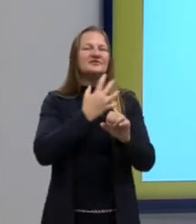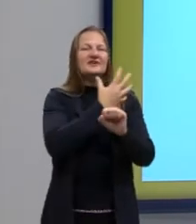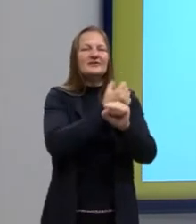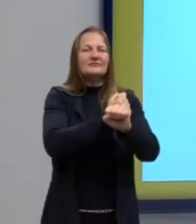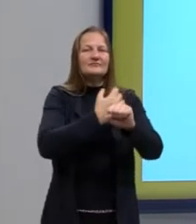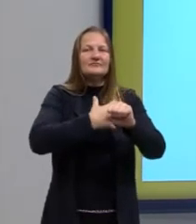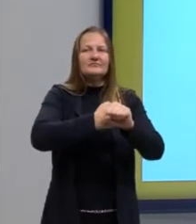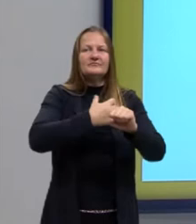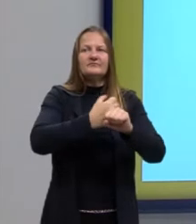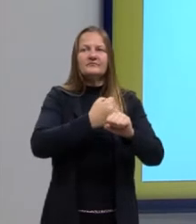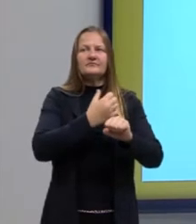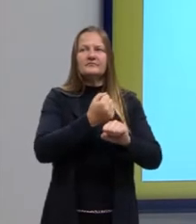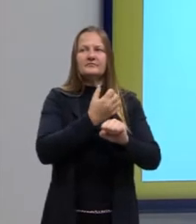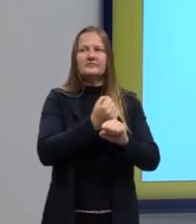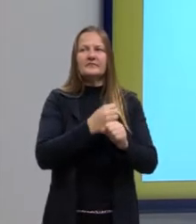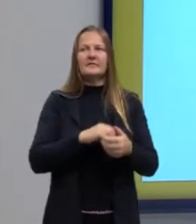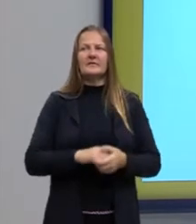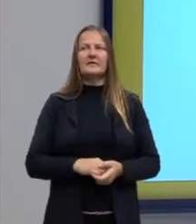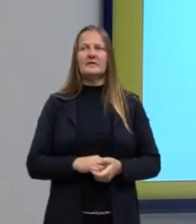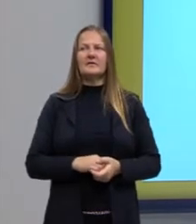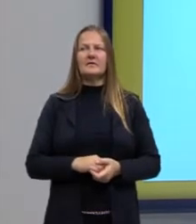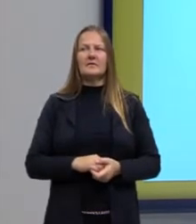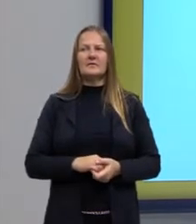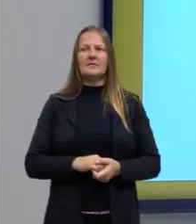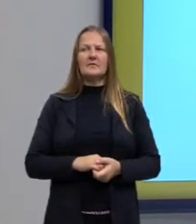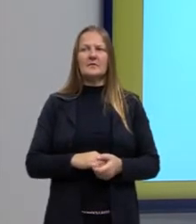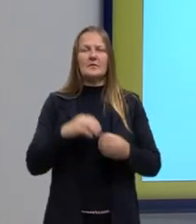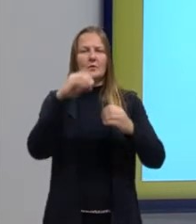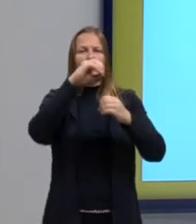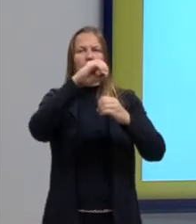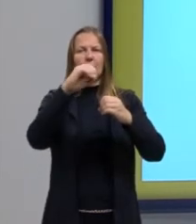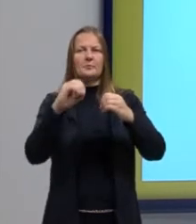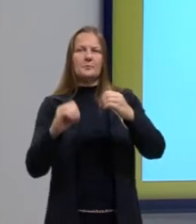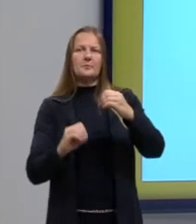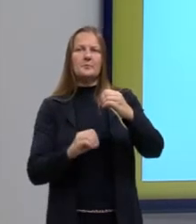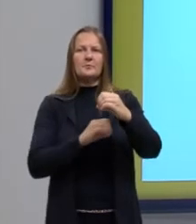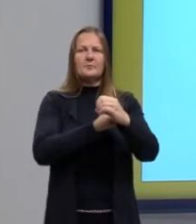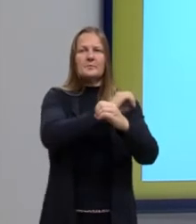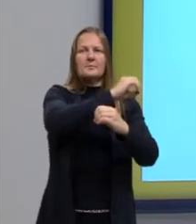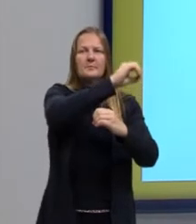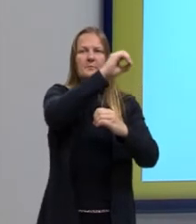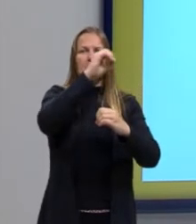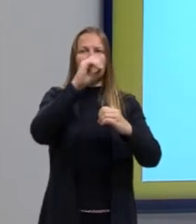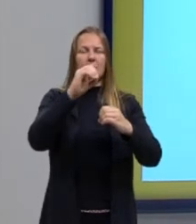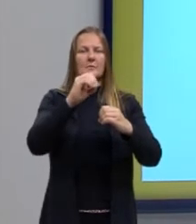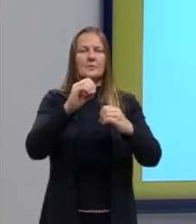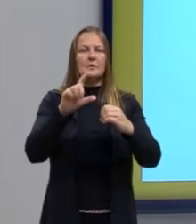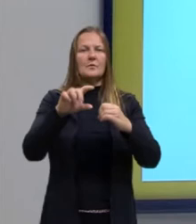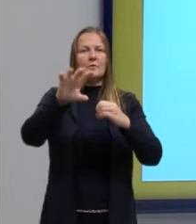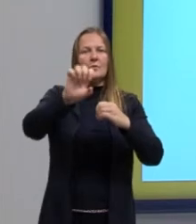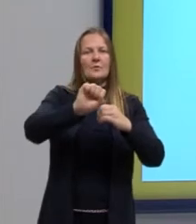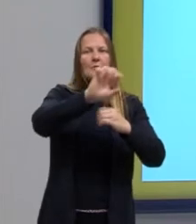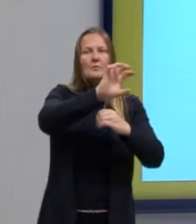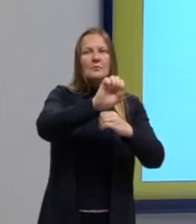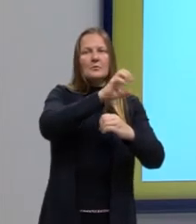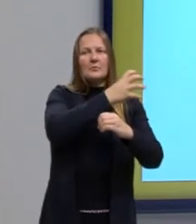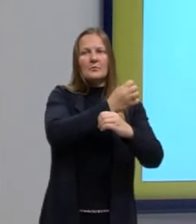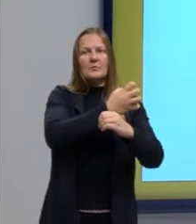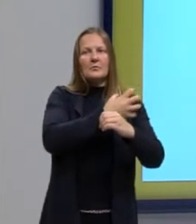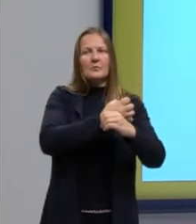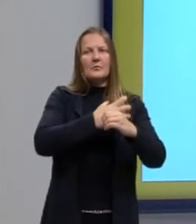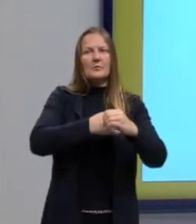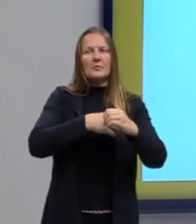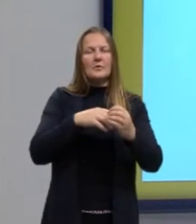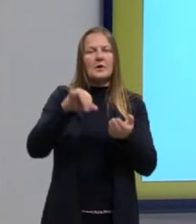Enquanto a cabeça hidrofílica, que é essas partezinhas arredondadas, em seguida, atrai essas partículas para o